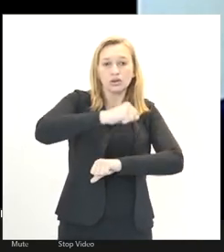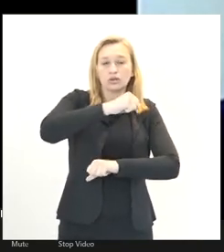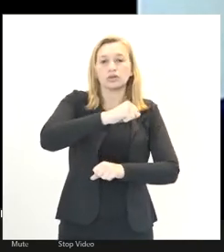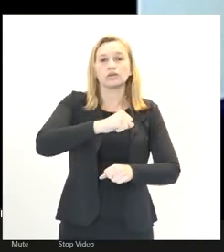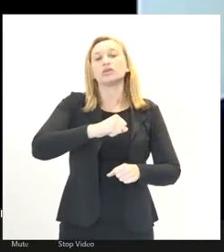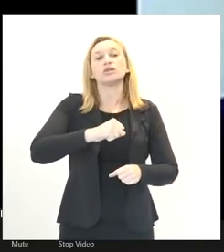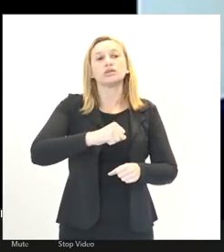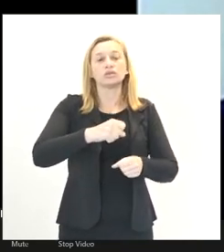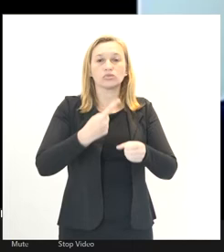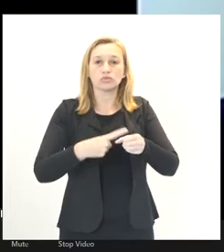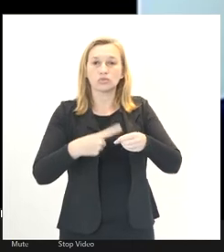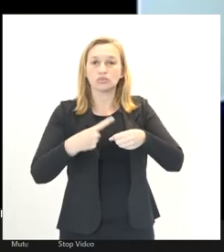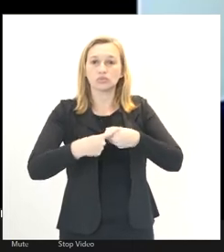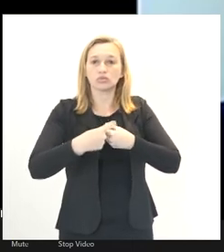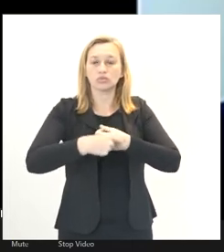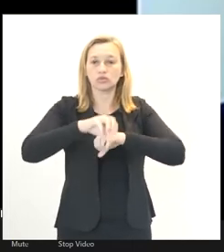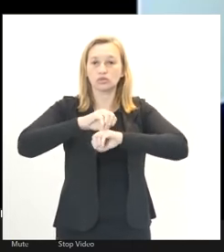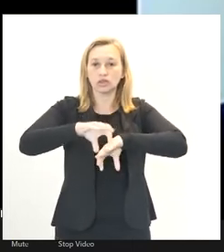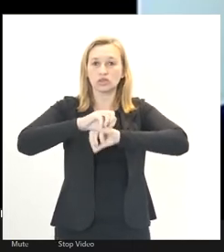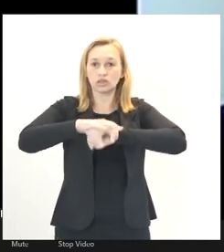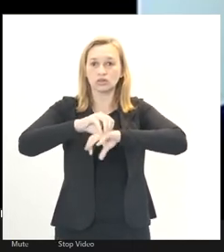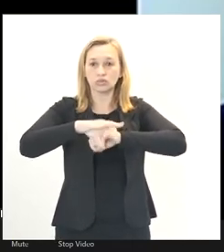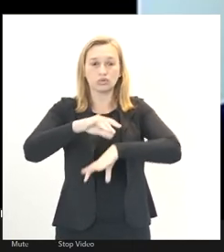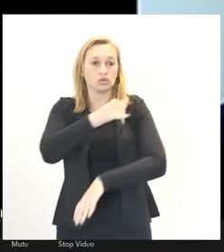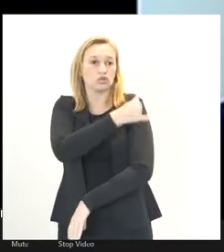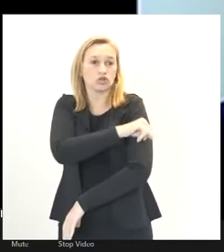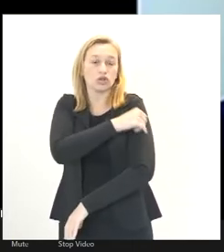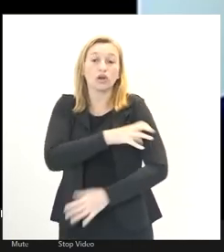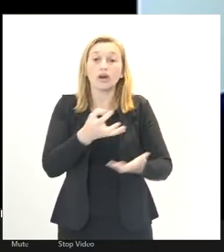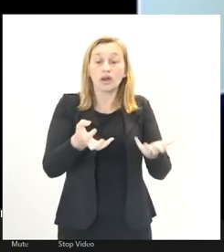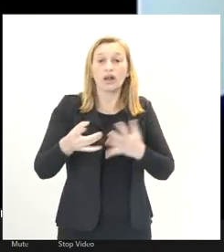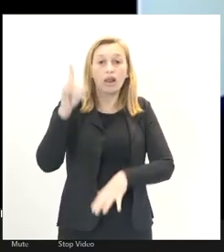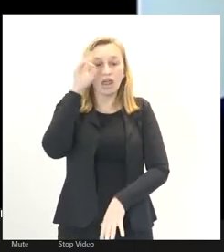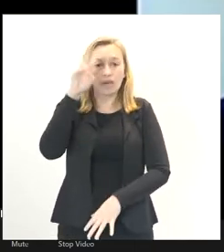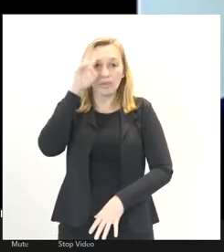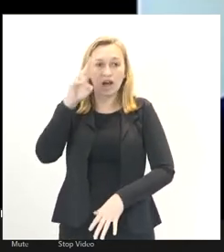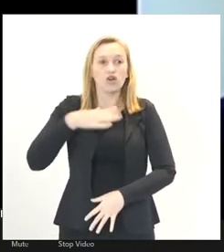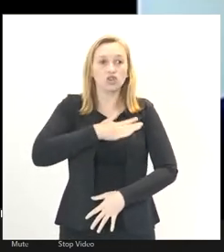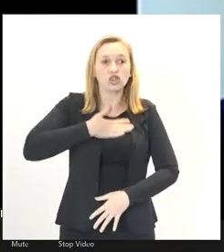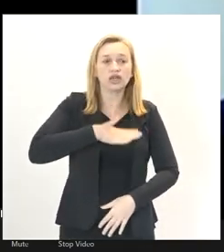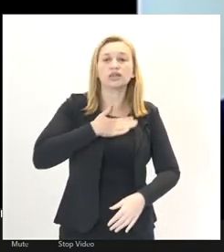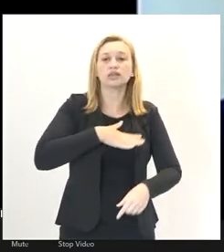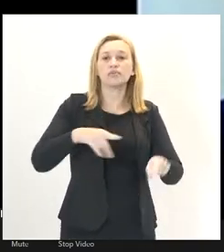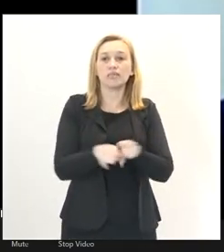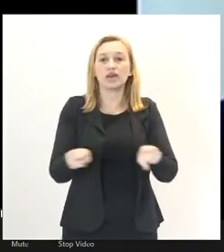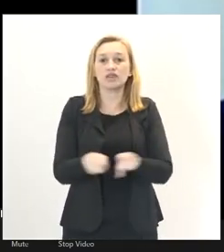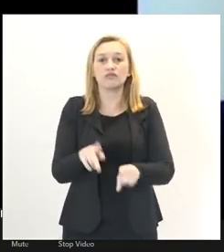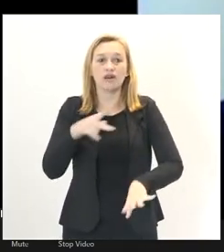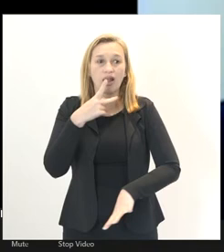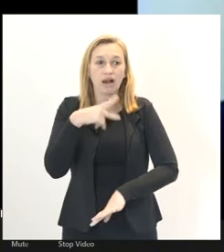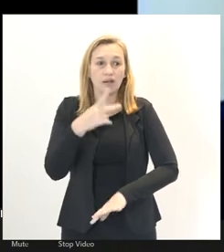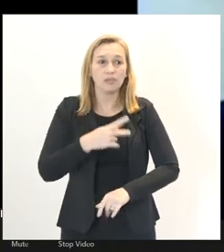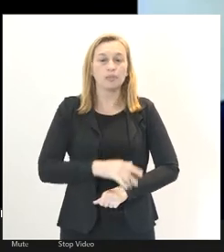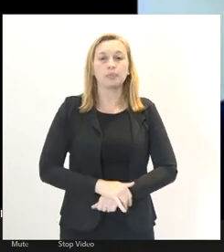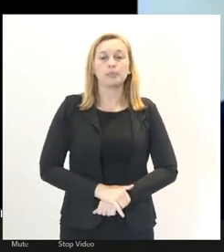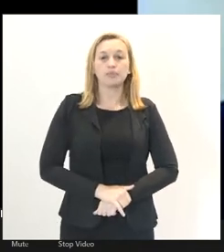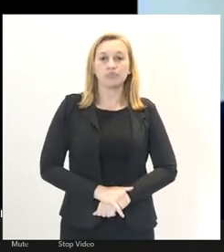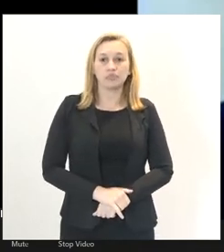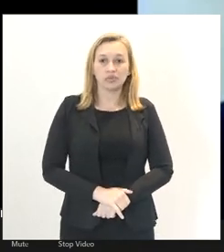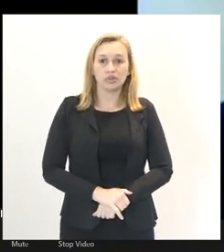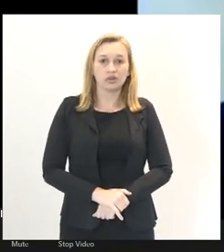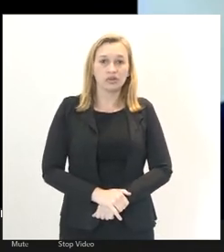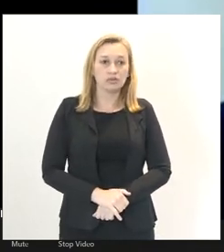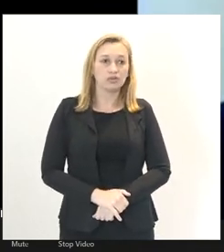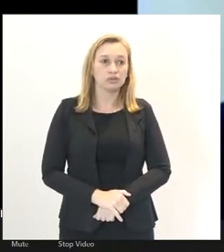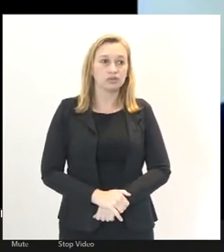do Rio de Janeiro. Quero lembrar que eu gostaria também aqui de render as